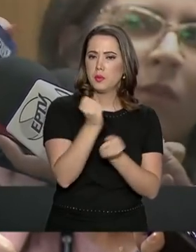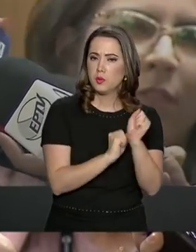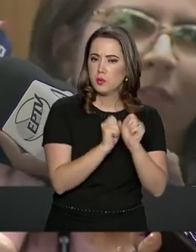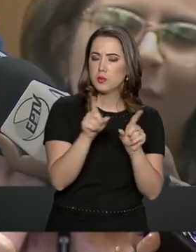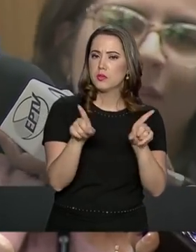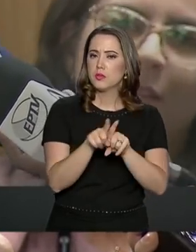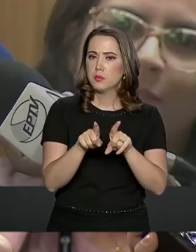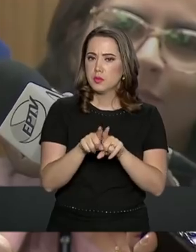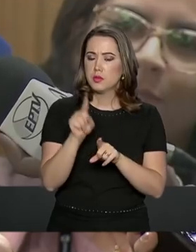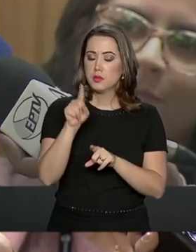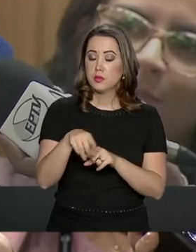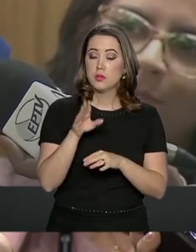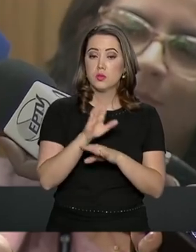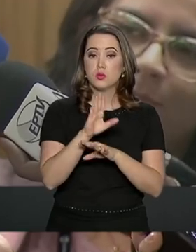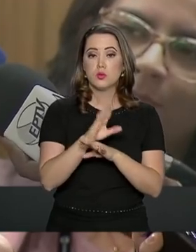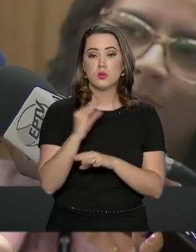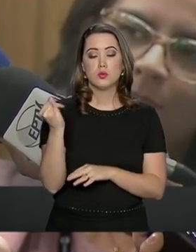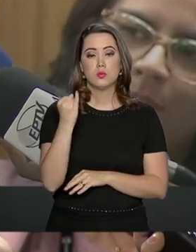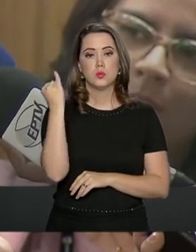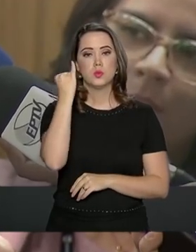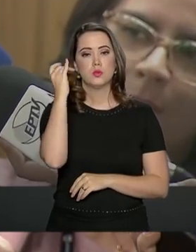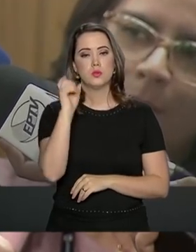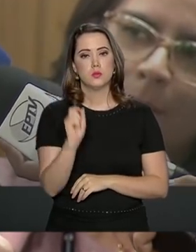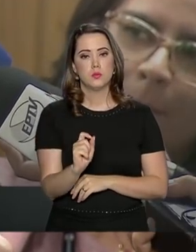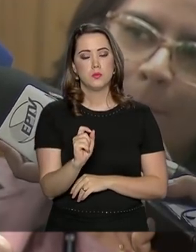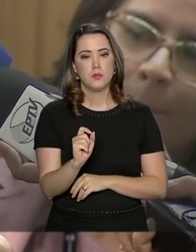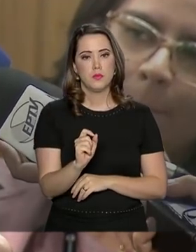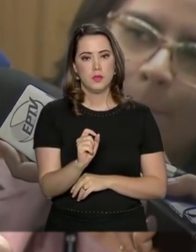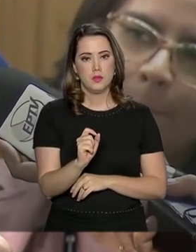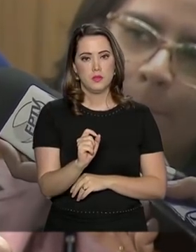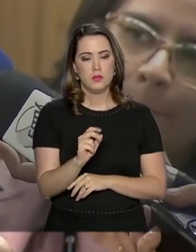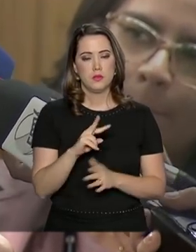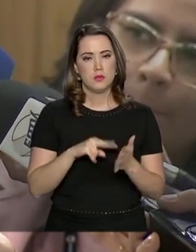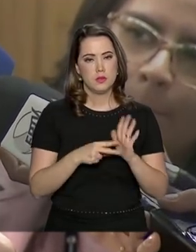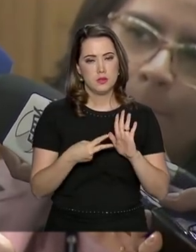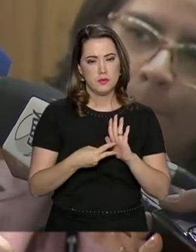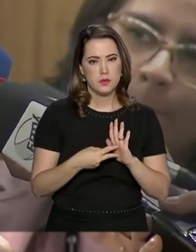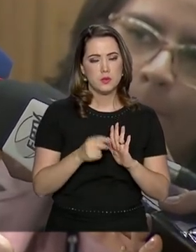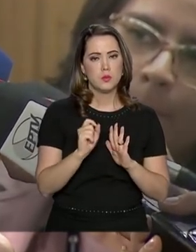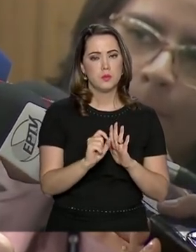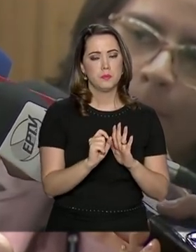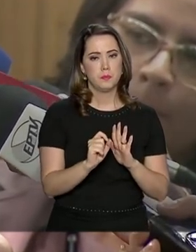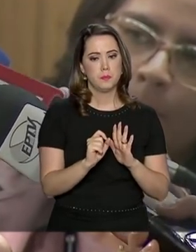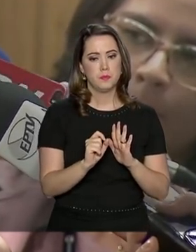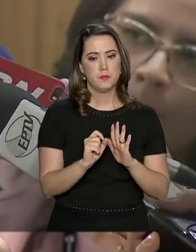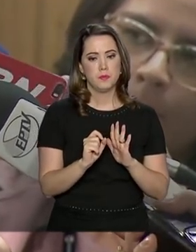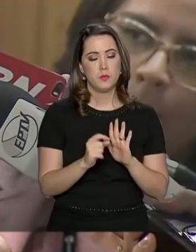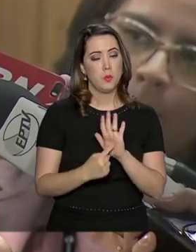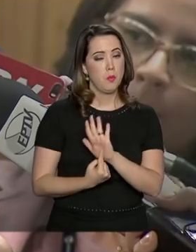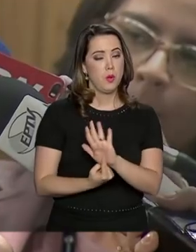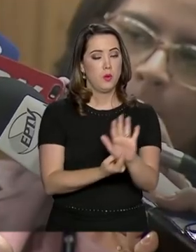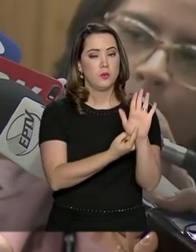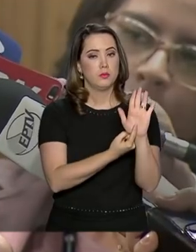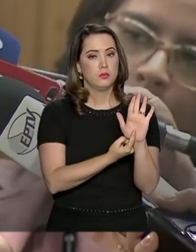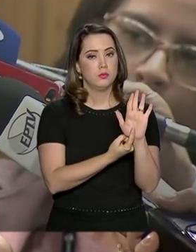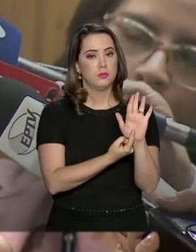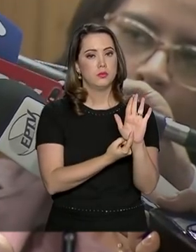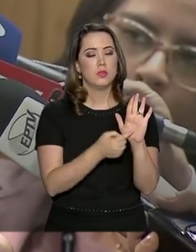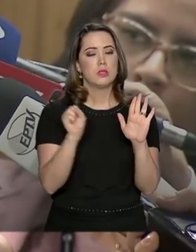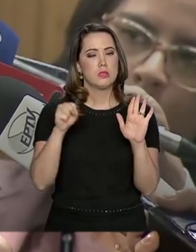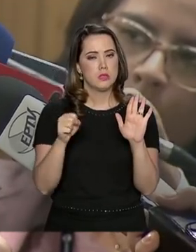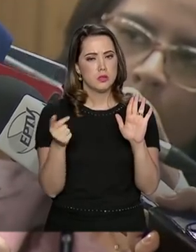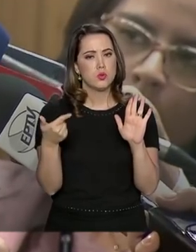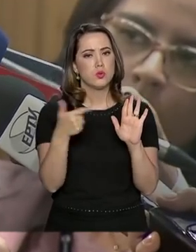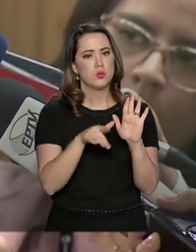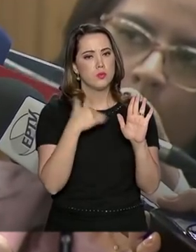tiveram uma contribuição bastante relevante. E isso significa, indica uma retomada, sim, dos